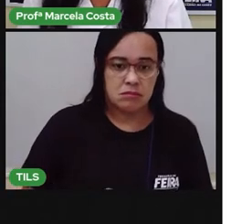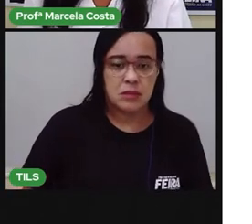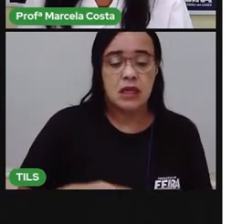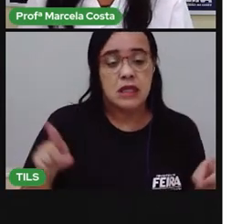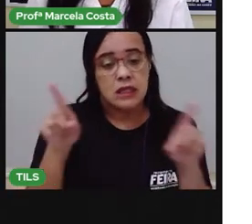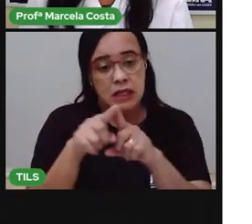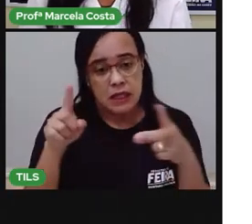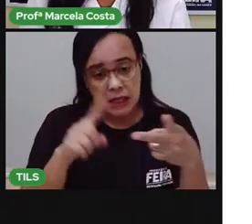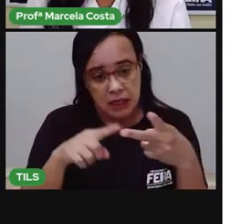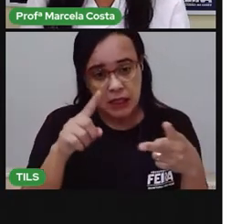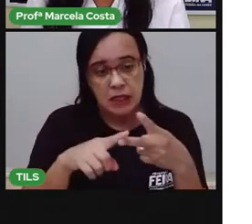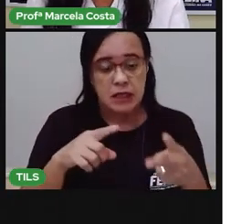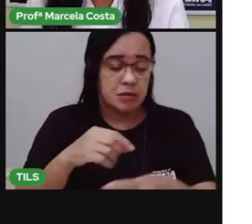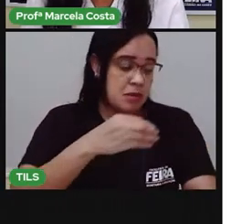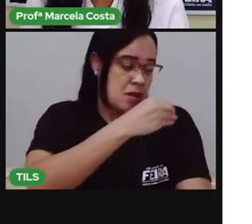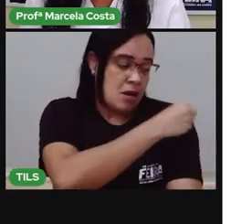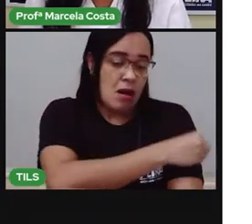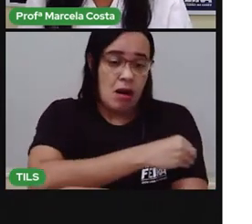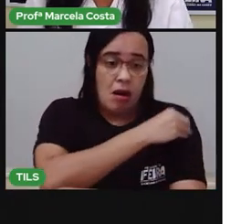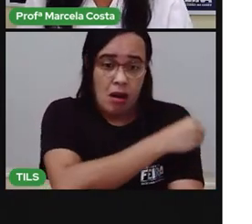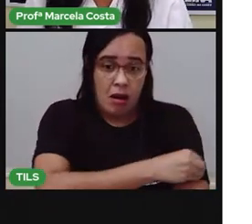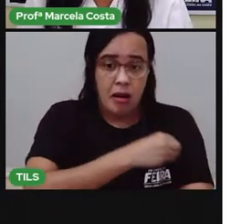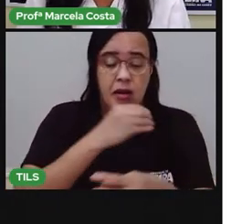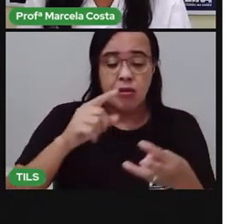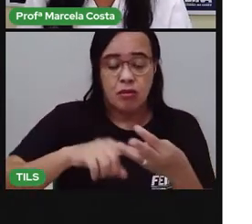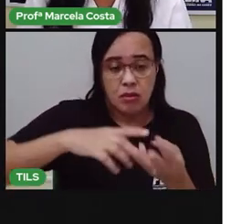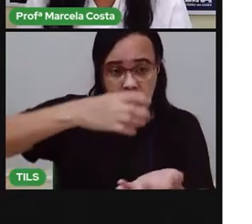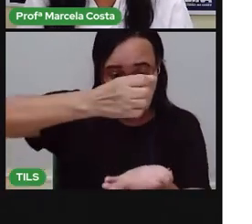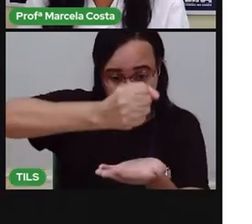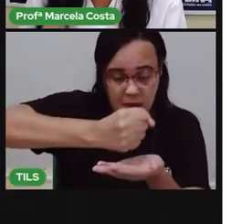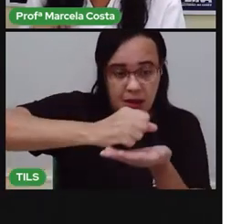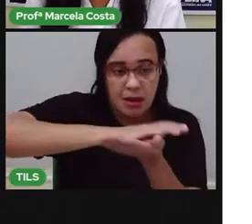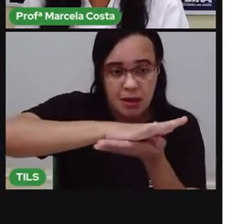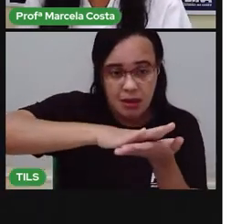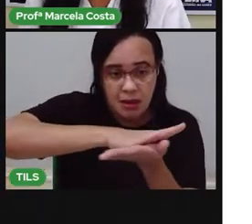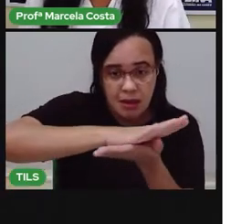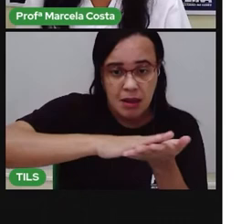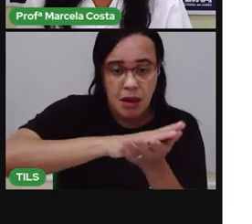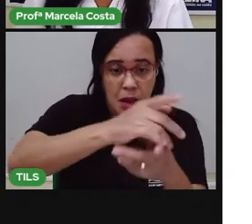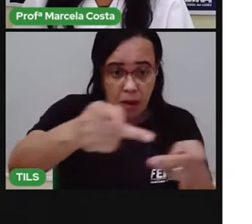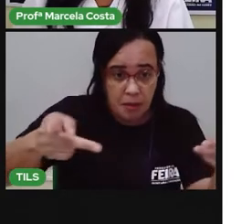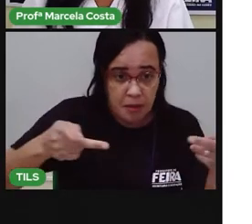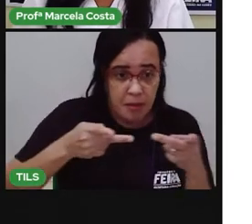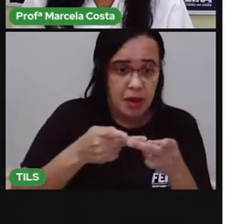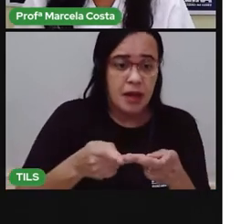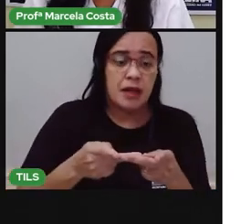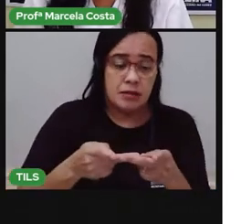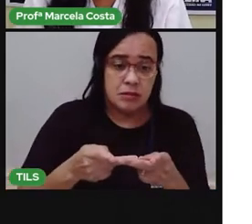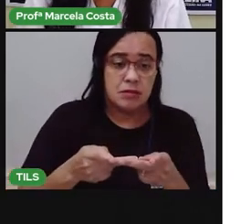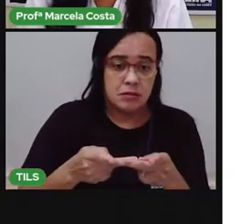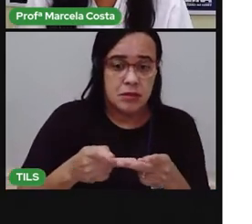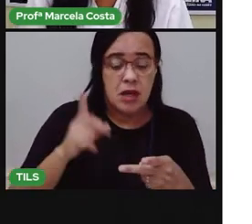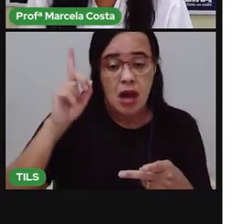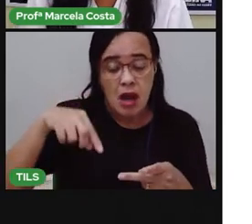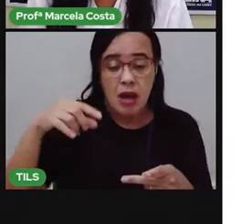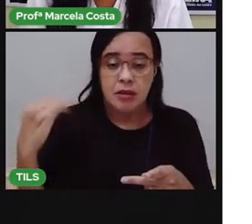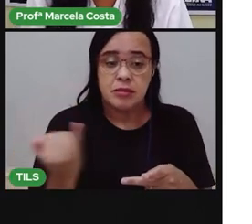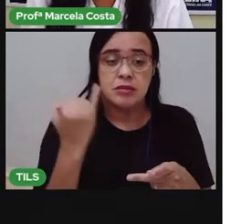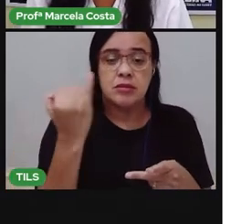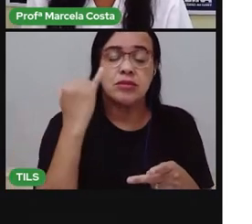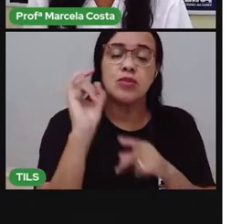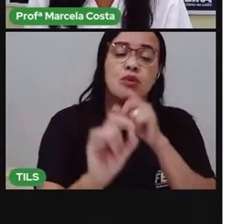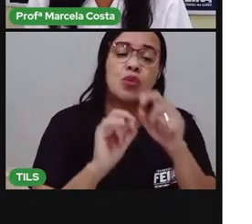álcool, detergente. Por isso que só os adultos é que podem manipular esses